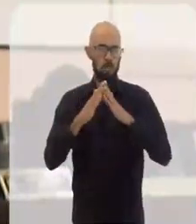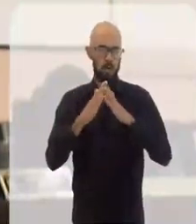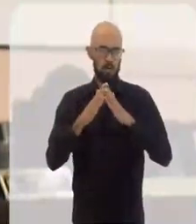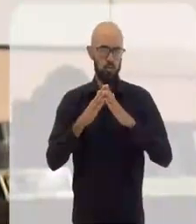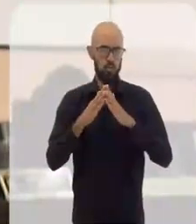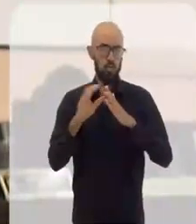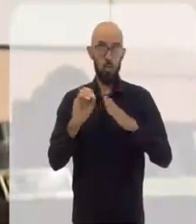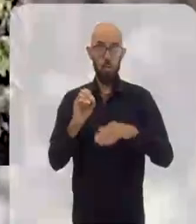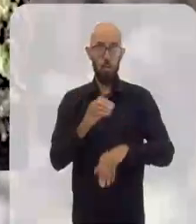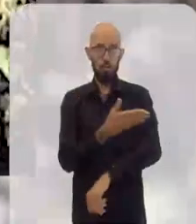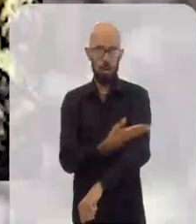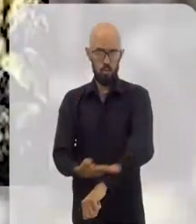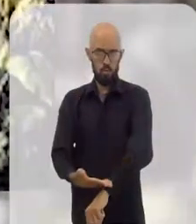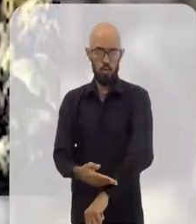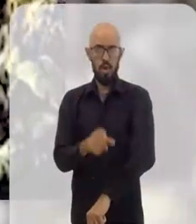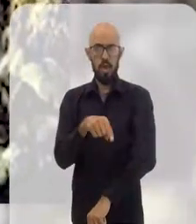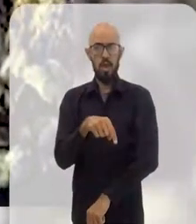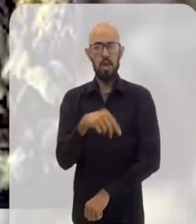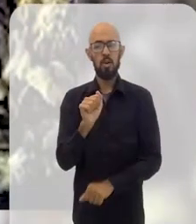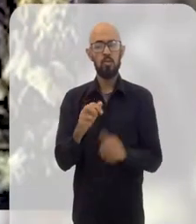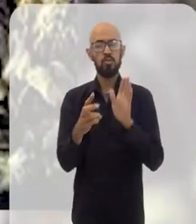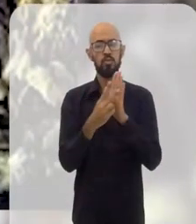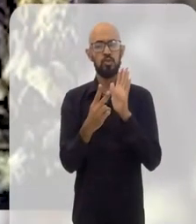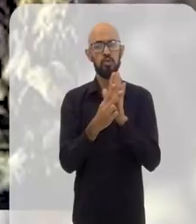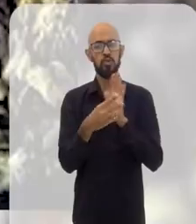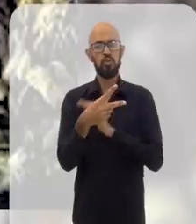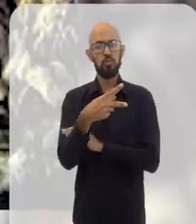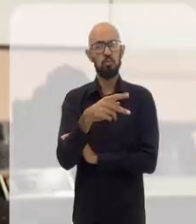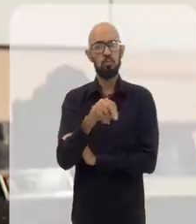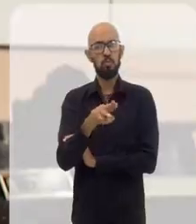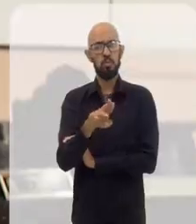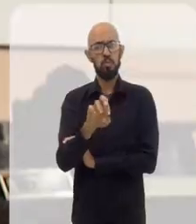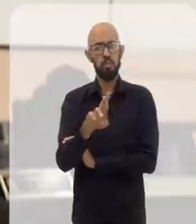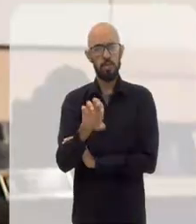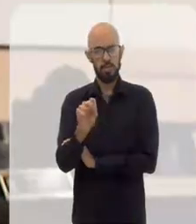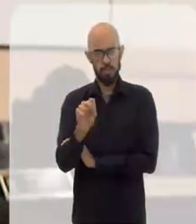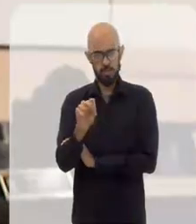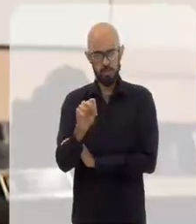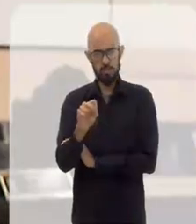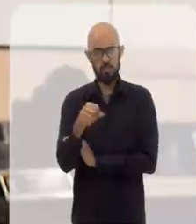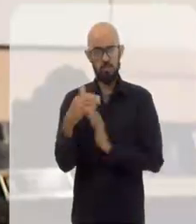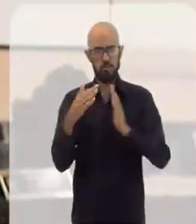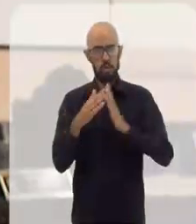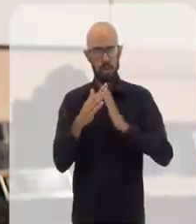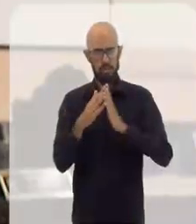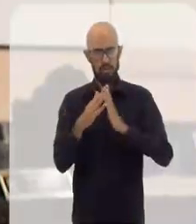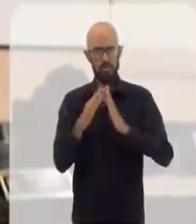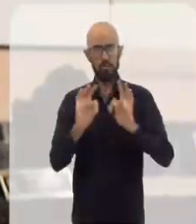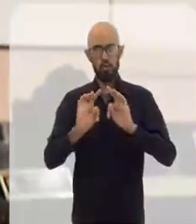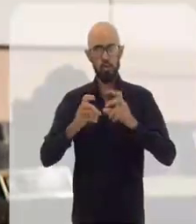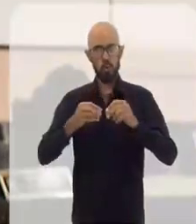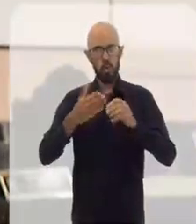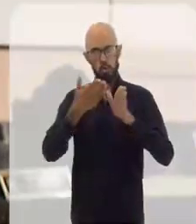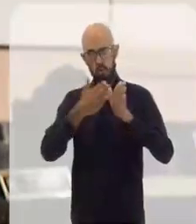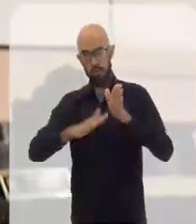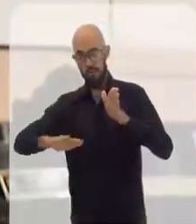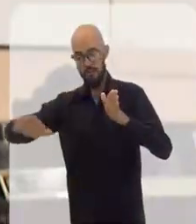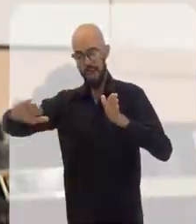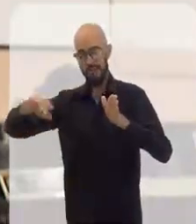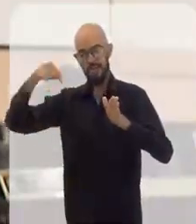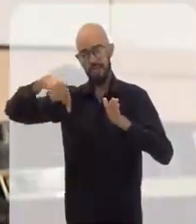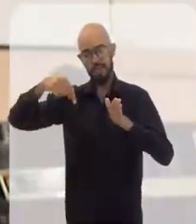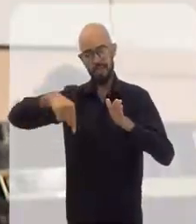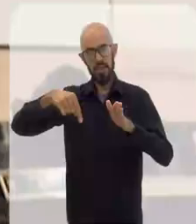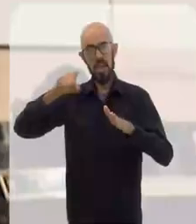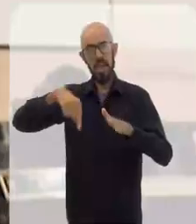branco. Essas terras eram ocupadas por purices. E todo o vale aqui do Muriaé, ele era um